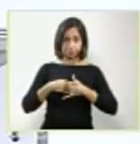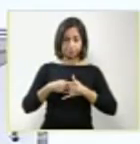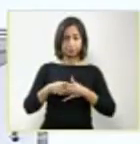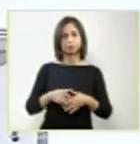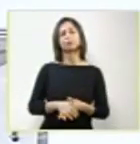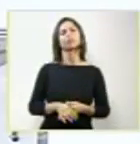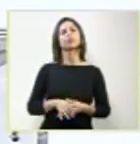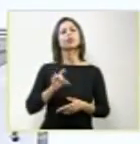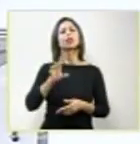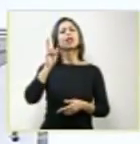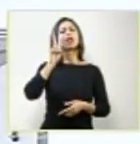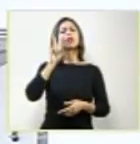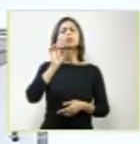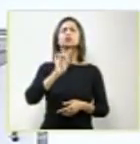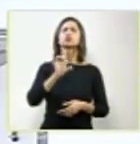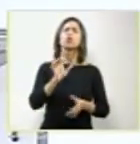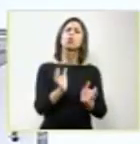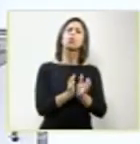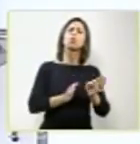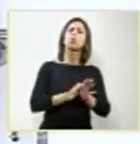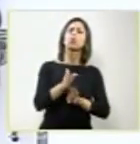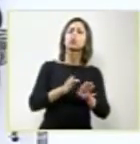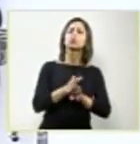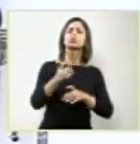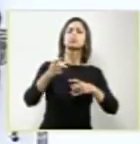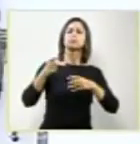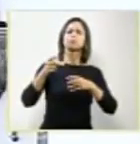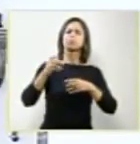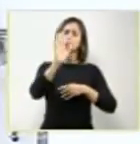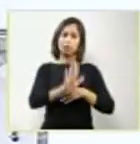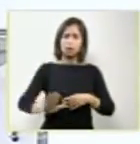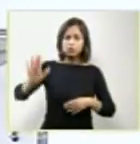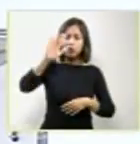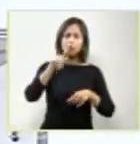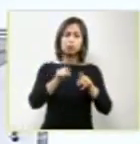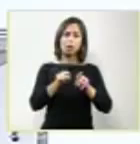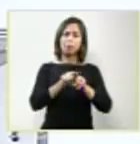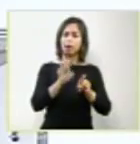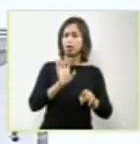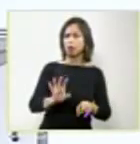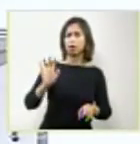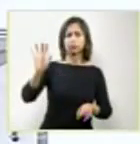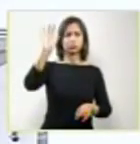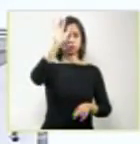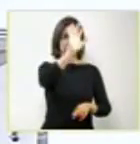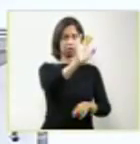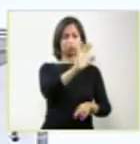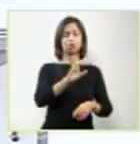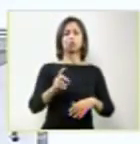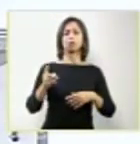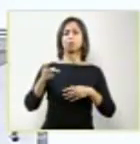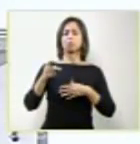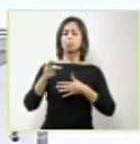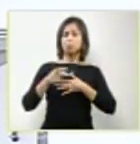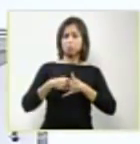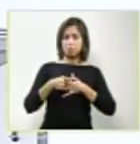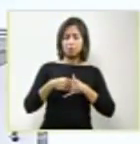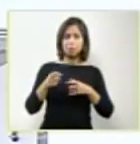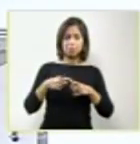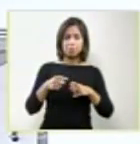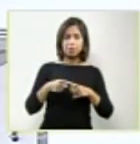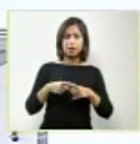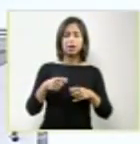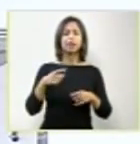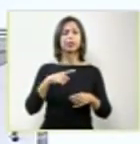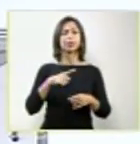que o Conselho Federal de Medicina e os Conselhos Regionais de Medicina compõem um sistema e compõem uma